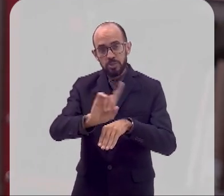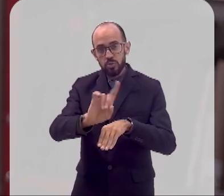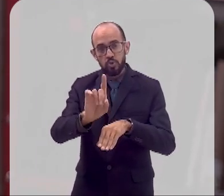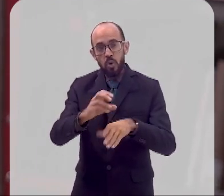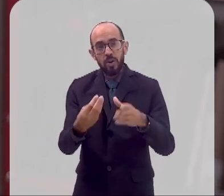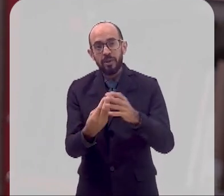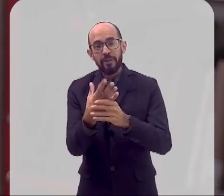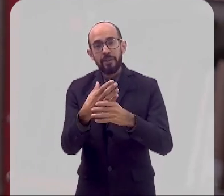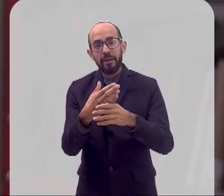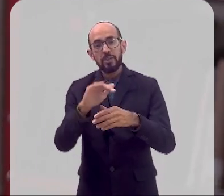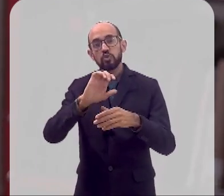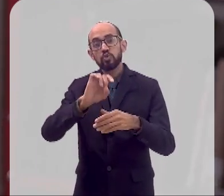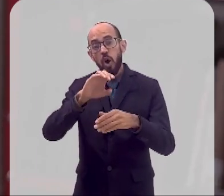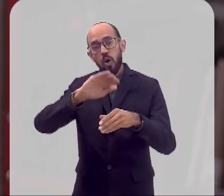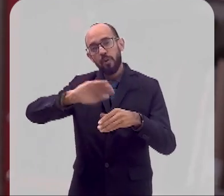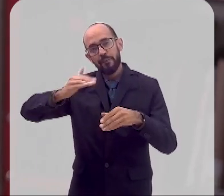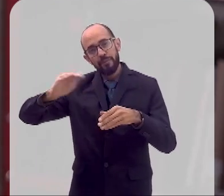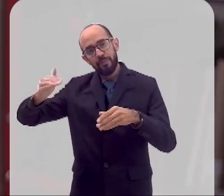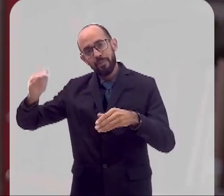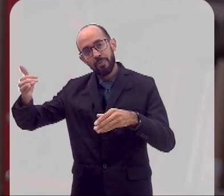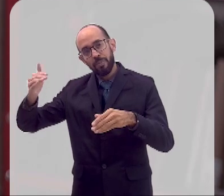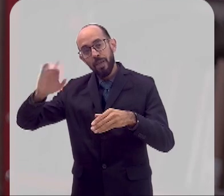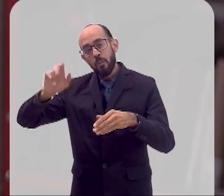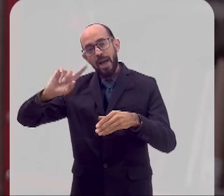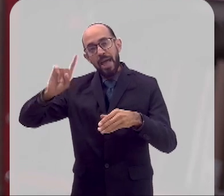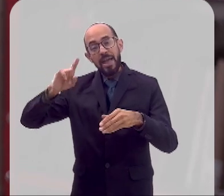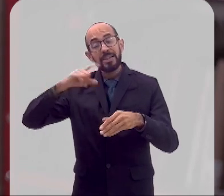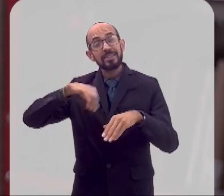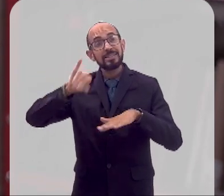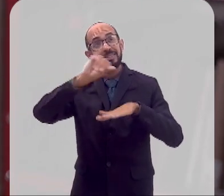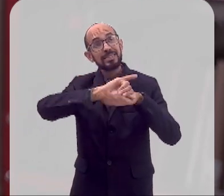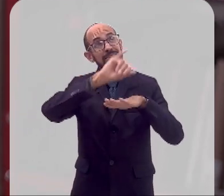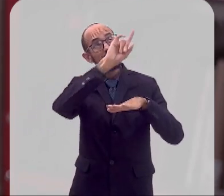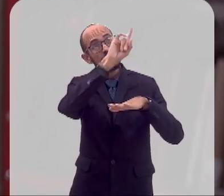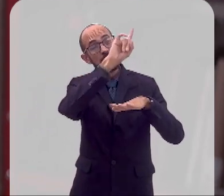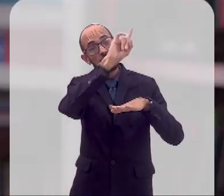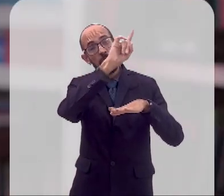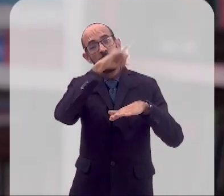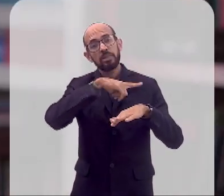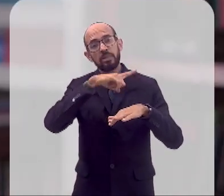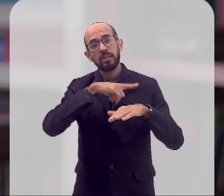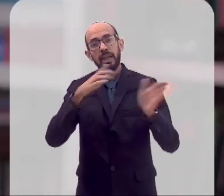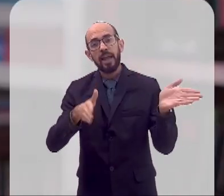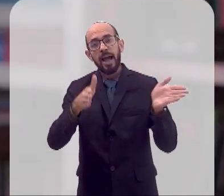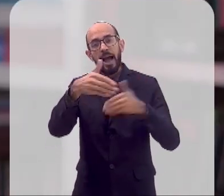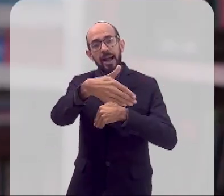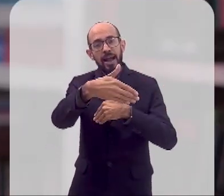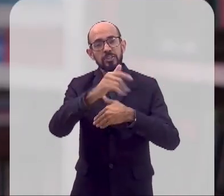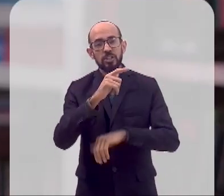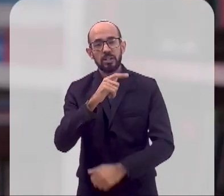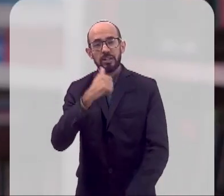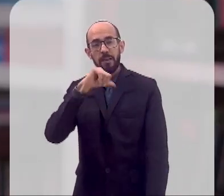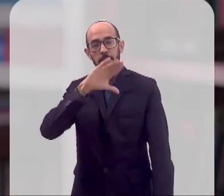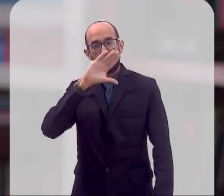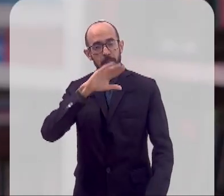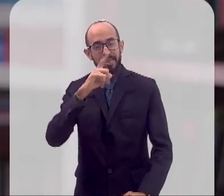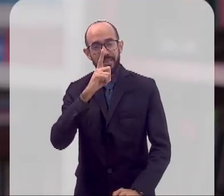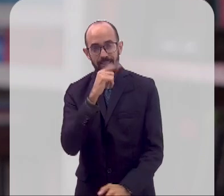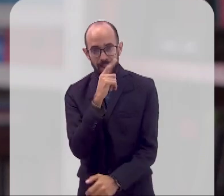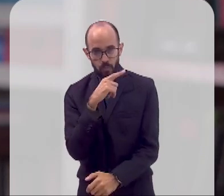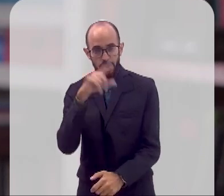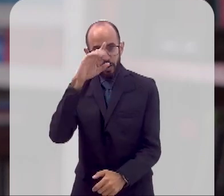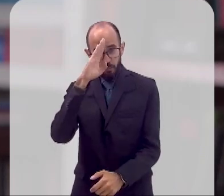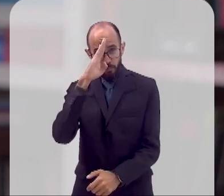aqueduto não seria nada sem os reservatórios que estão lá em cima na trilha do Carioca. E a caixa da mãe d'água vai ser o